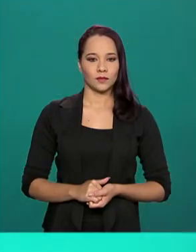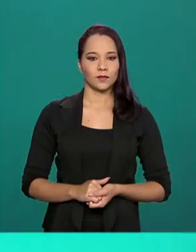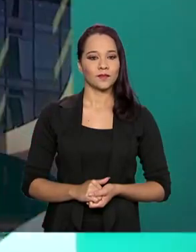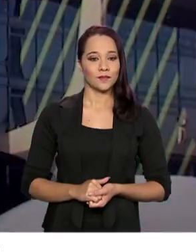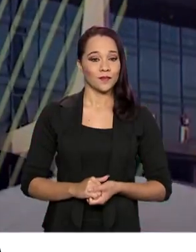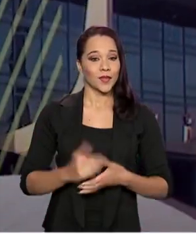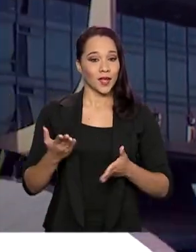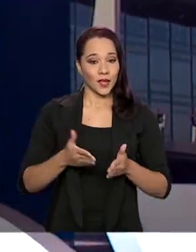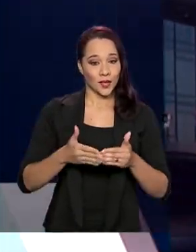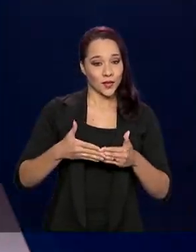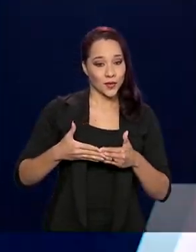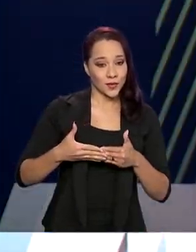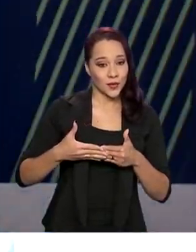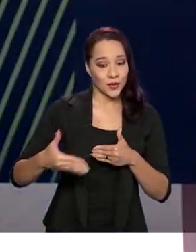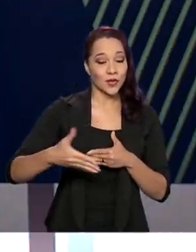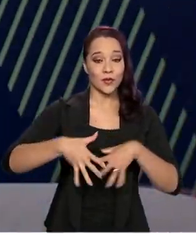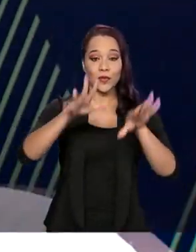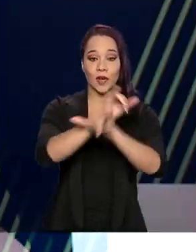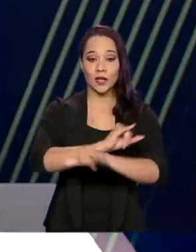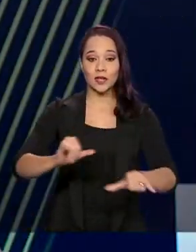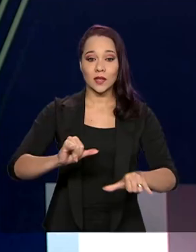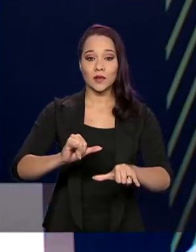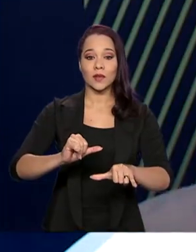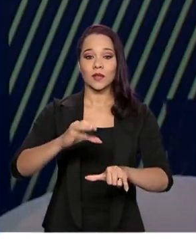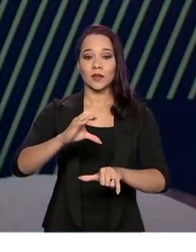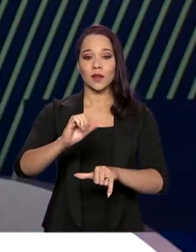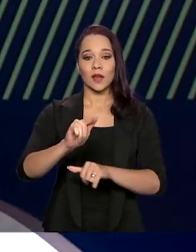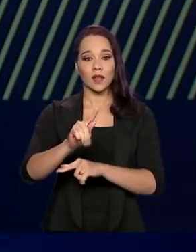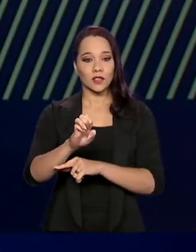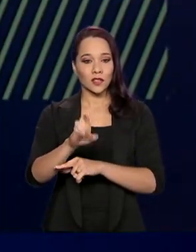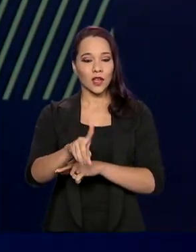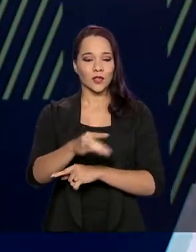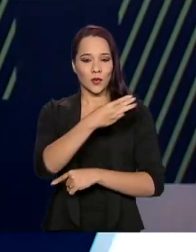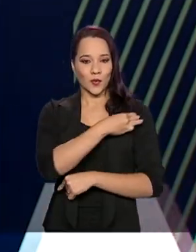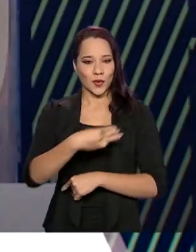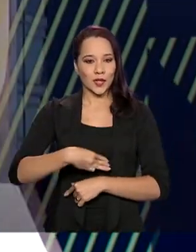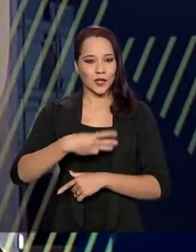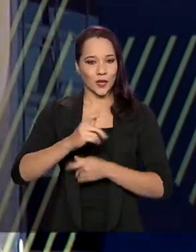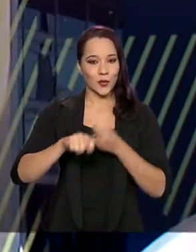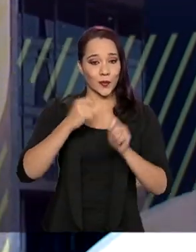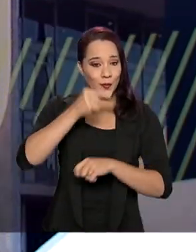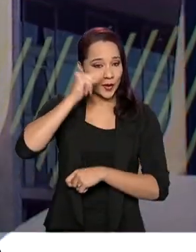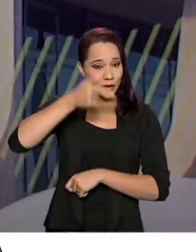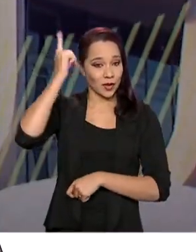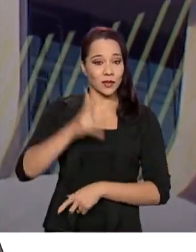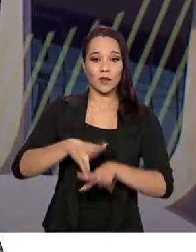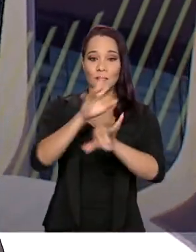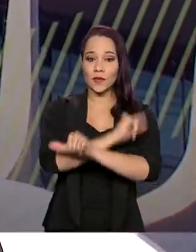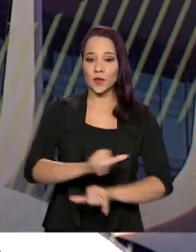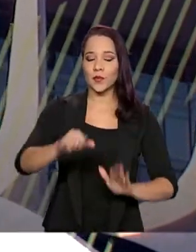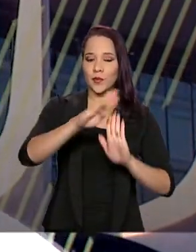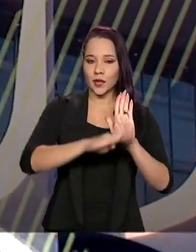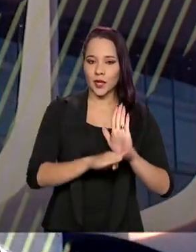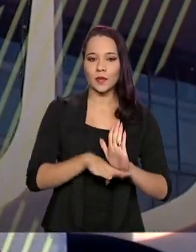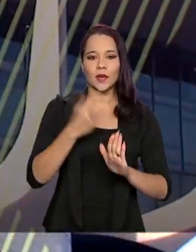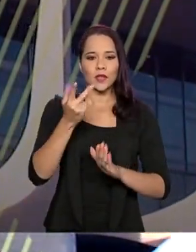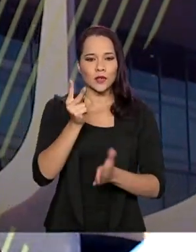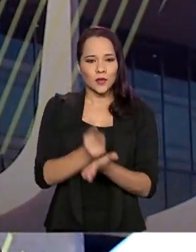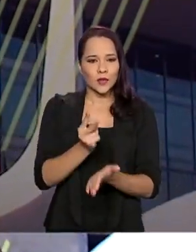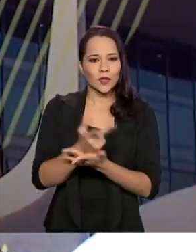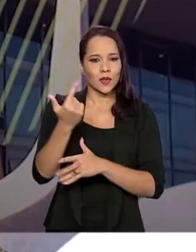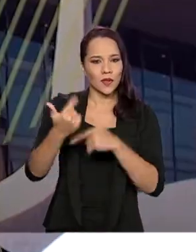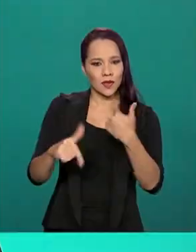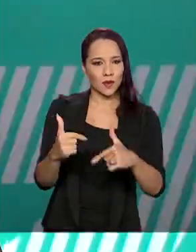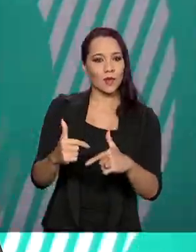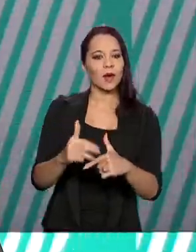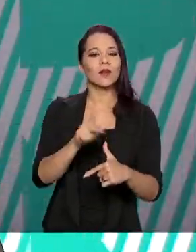E durante a divulgação dos dados do Caged, o ministro da Economia, Paulo Guedes, anunciou que o programa de preservação de renda e do